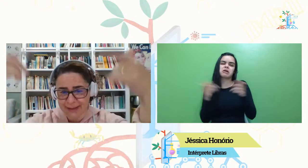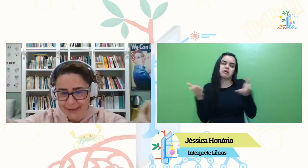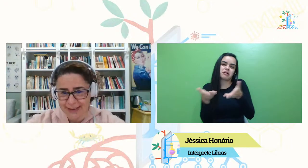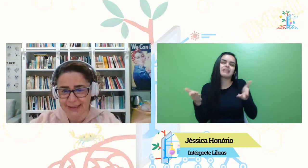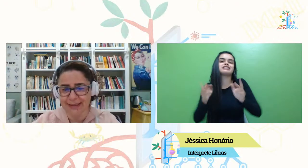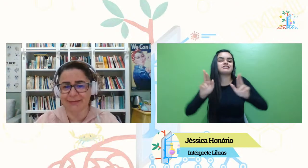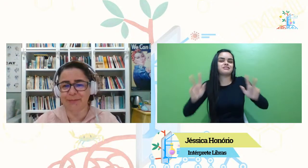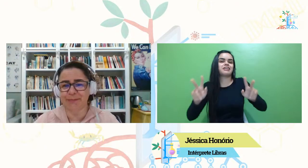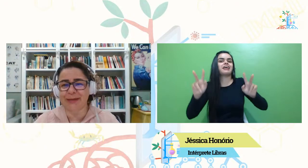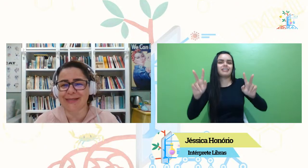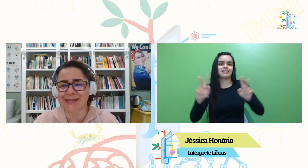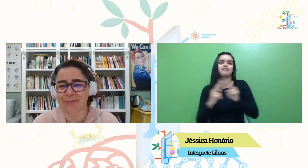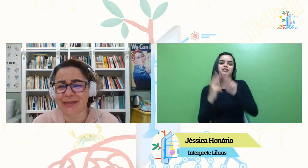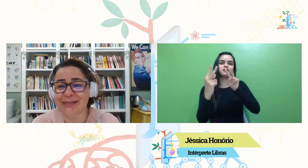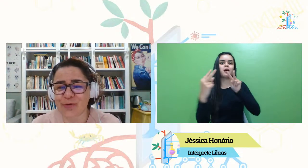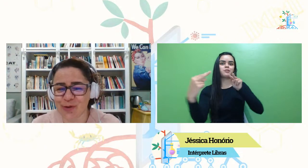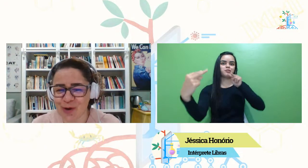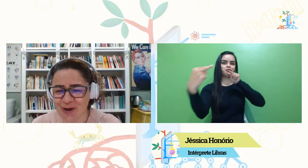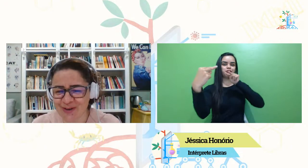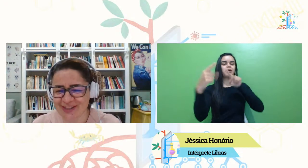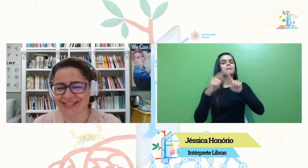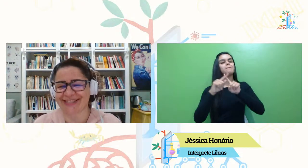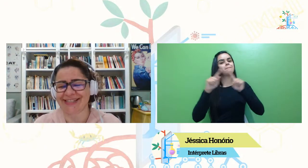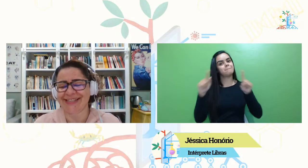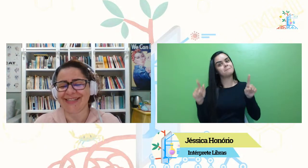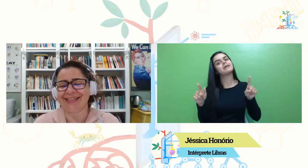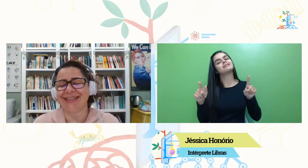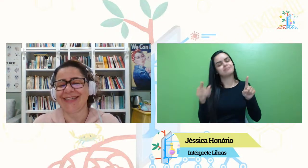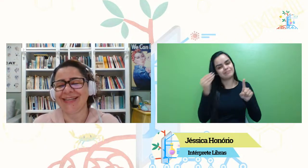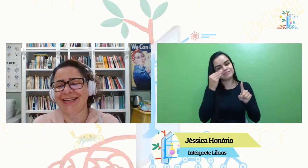câmera, e daí, para seus olhos,